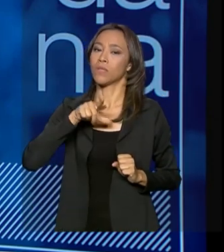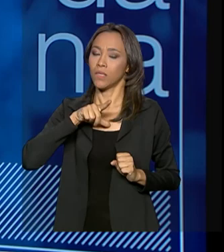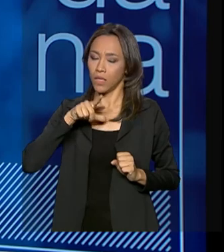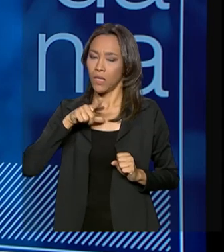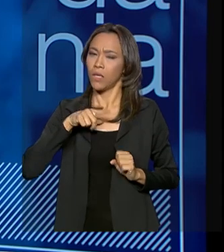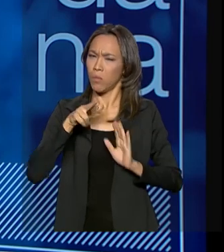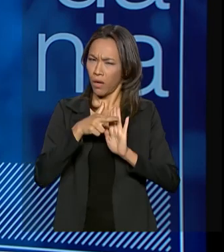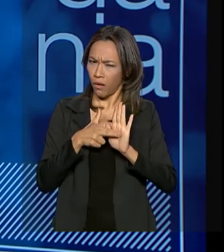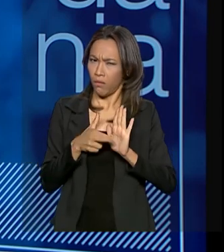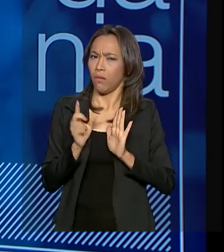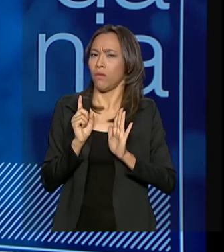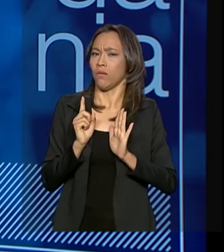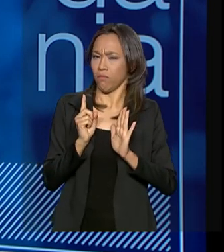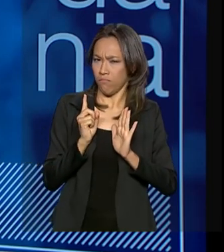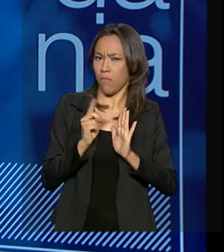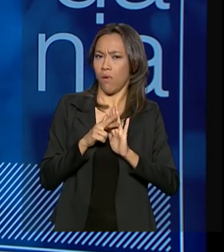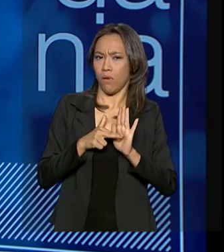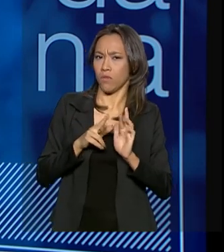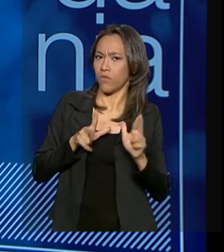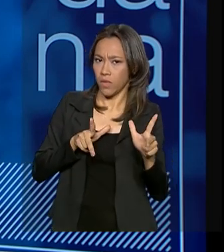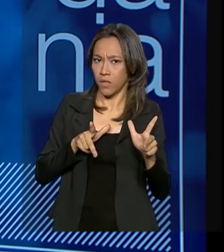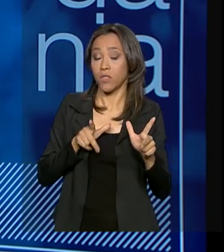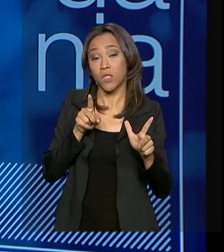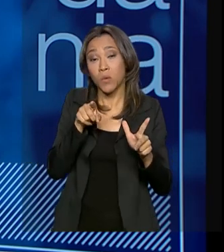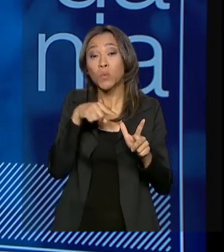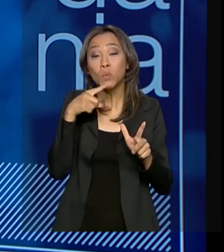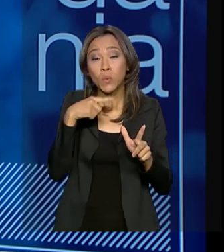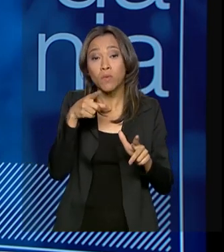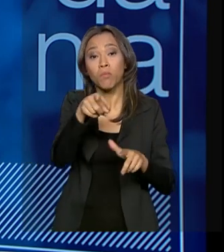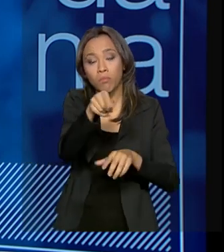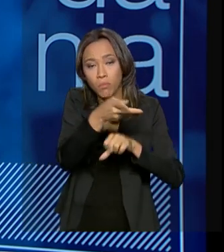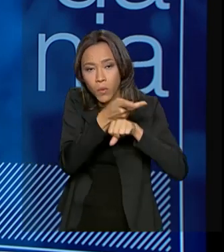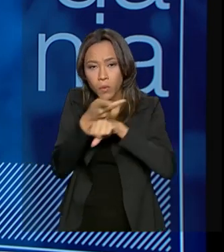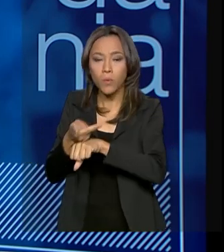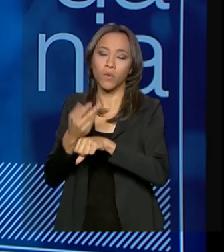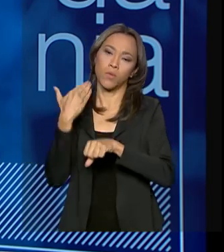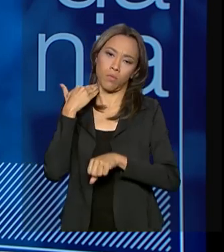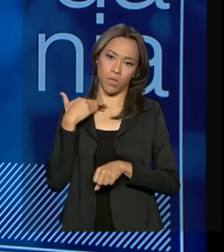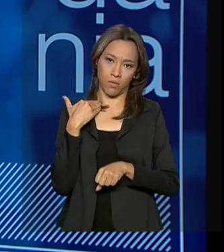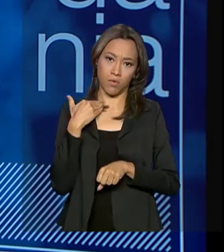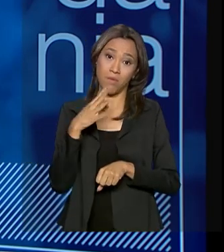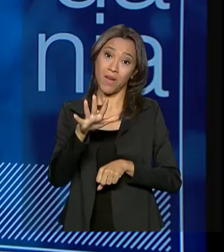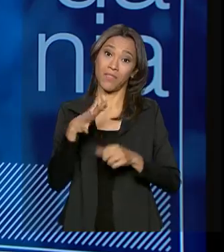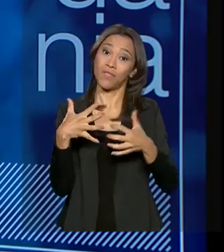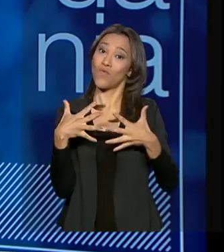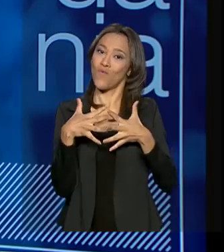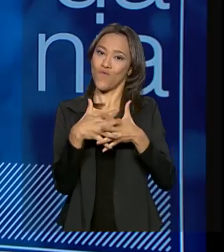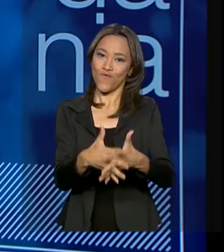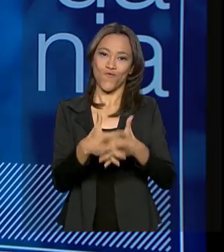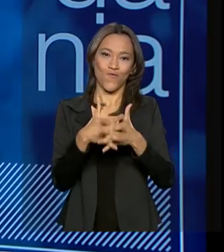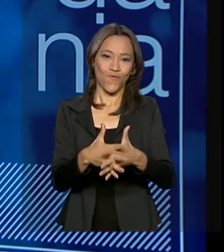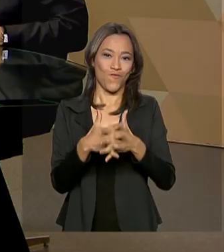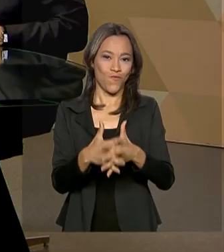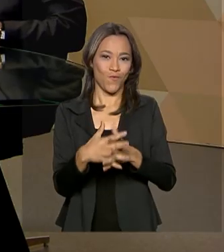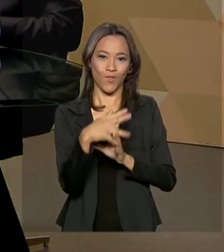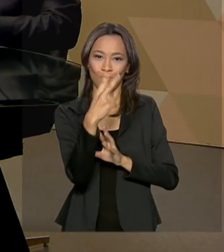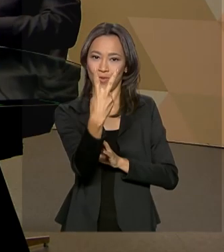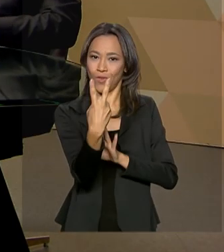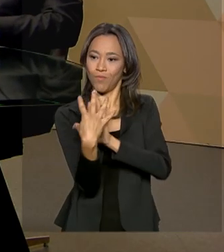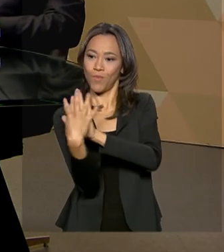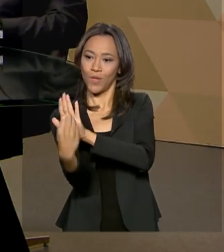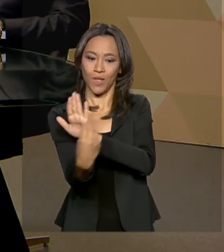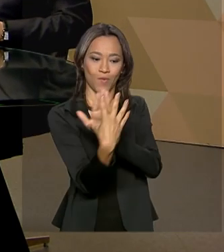o que a gente sugere, converse na agência, mas não mistura as questões. As estações. O saque